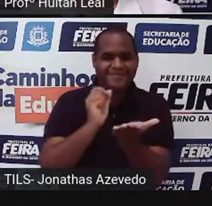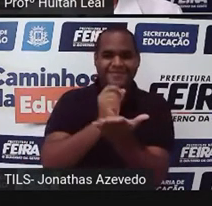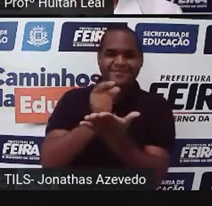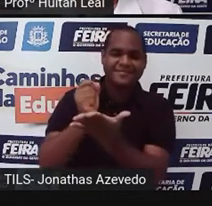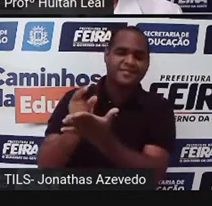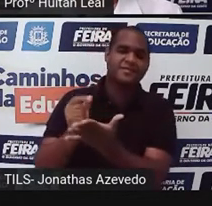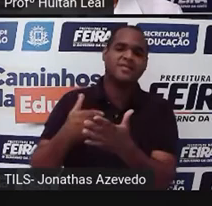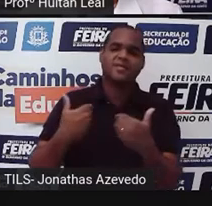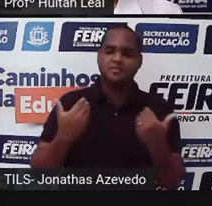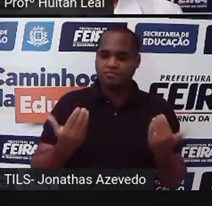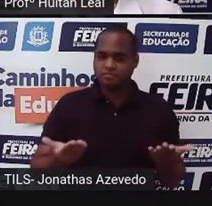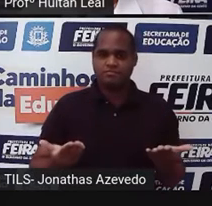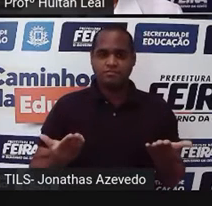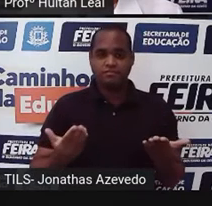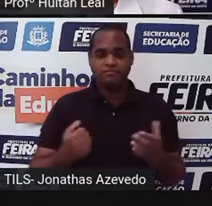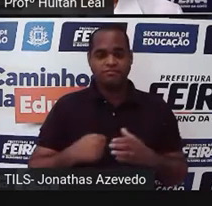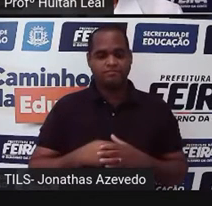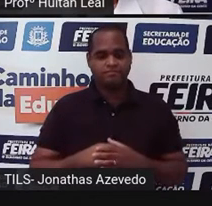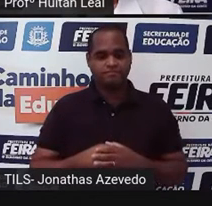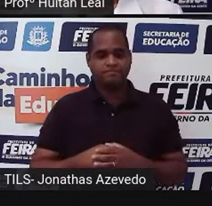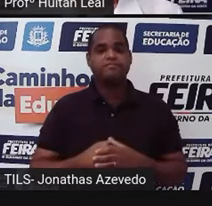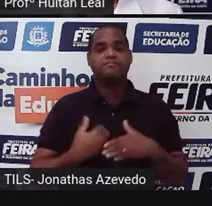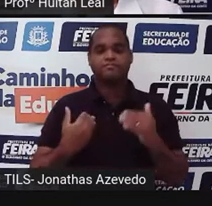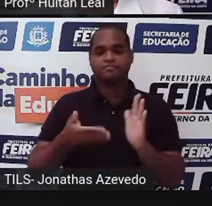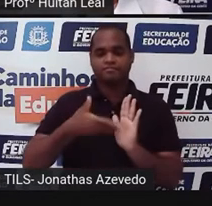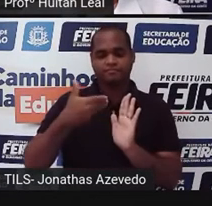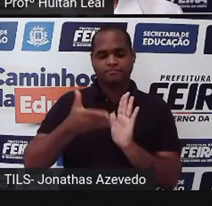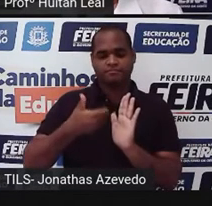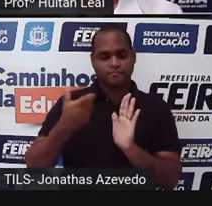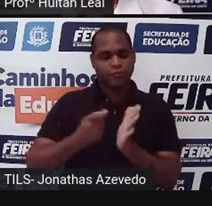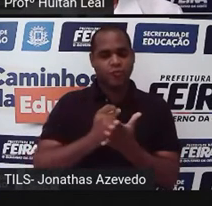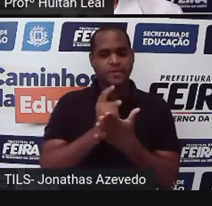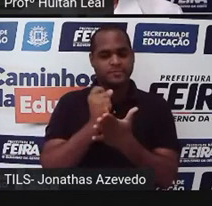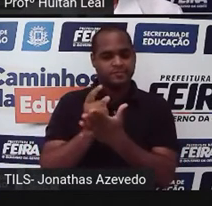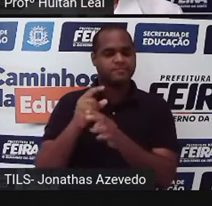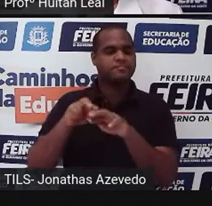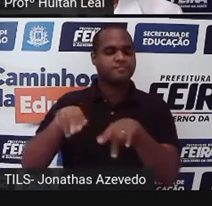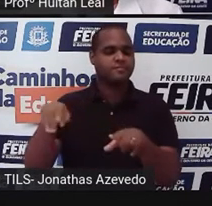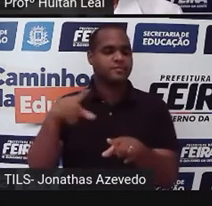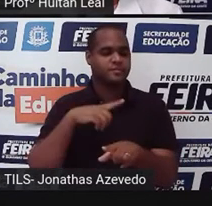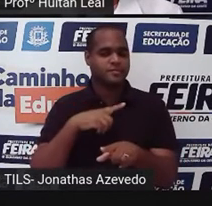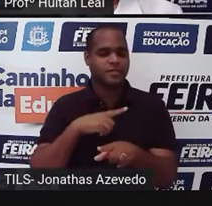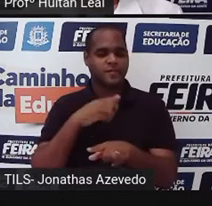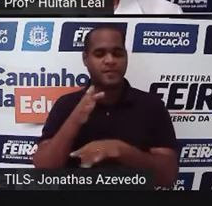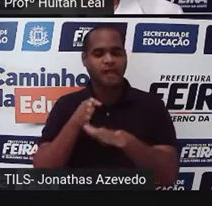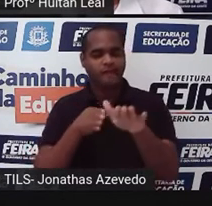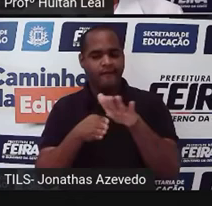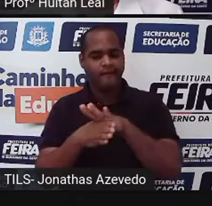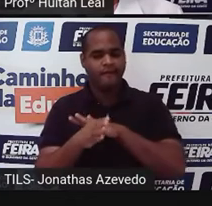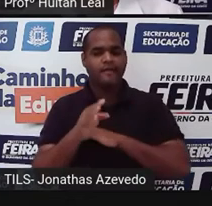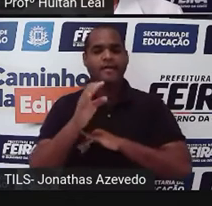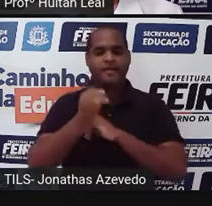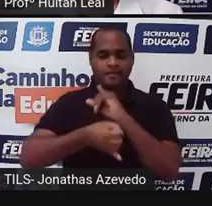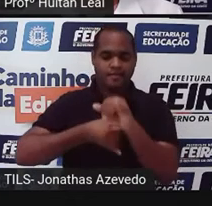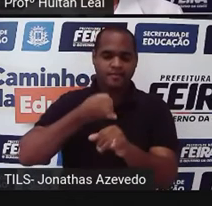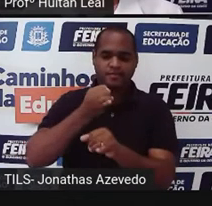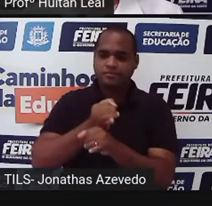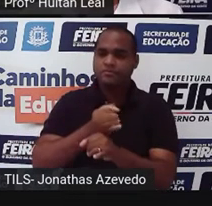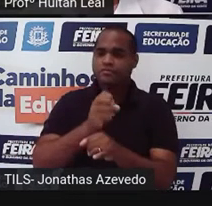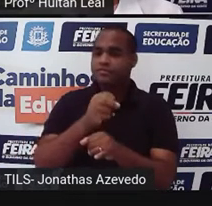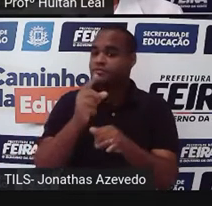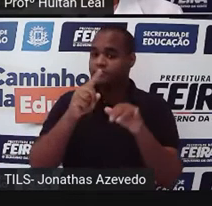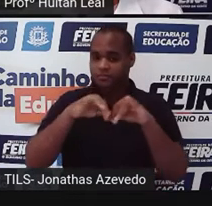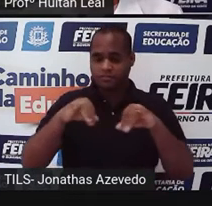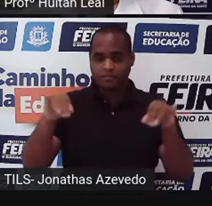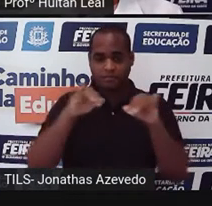você compra revistas, já que você paga pelo acesso à internet. Então, a notícia também é um